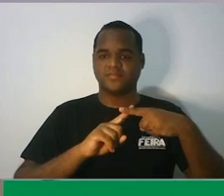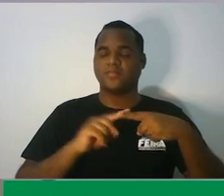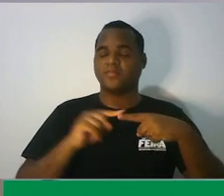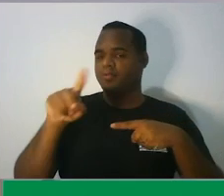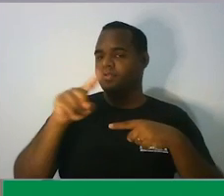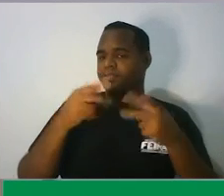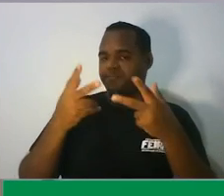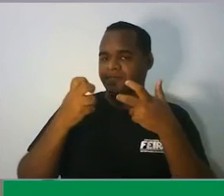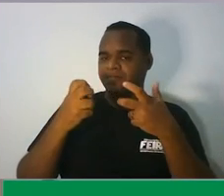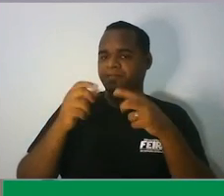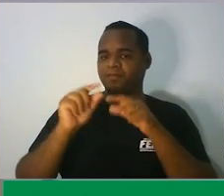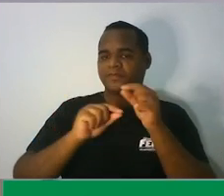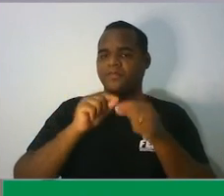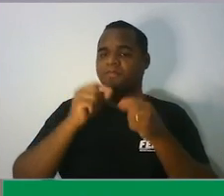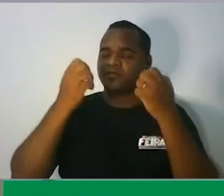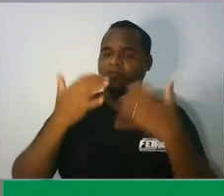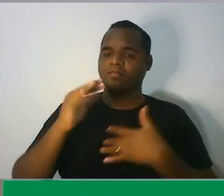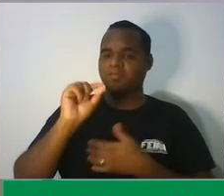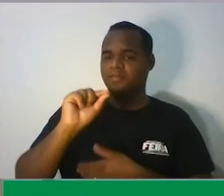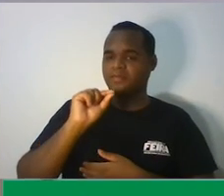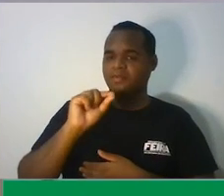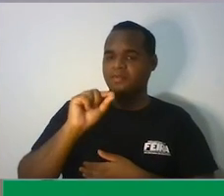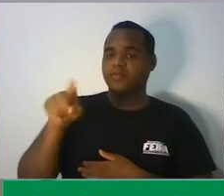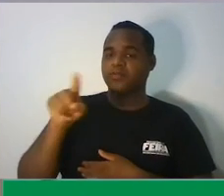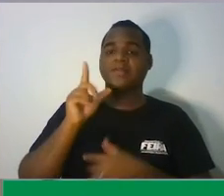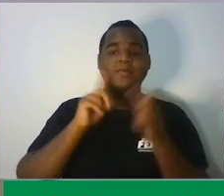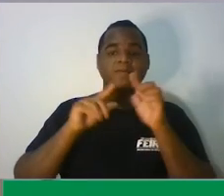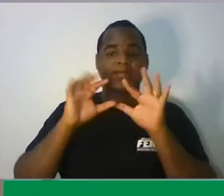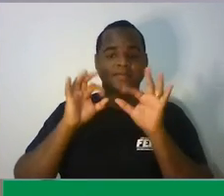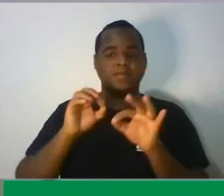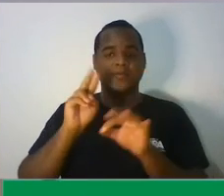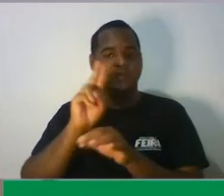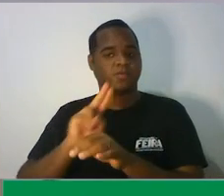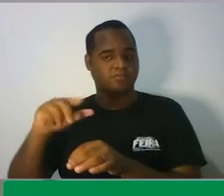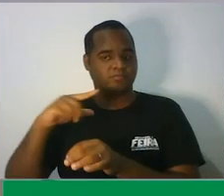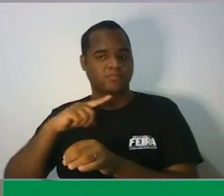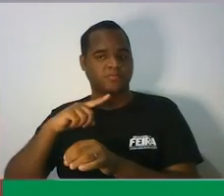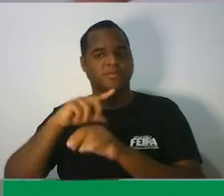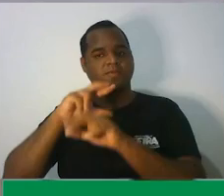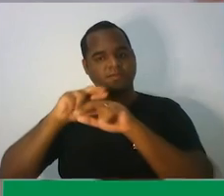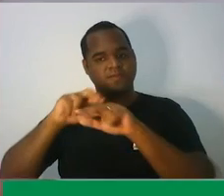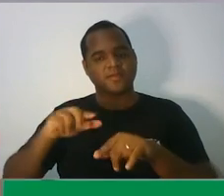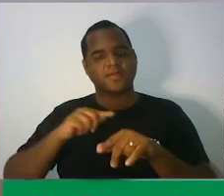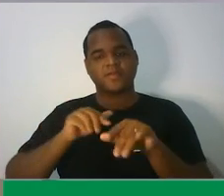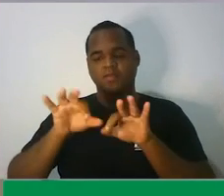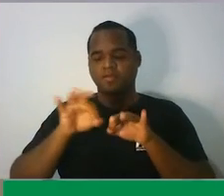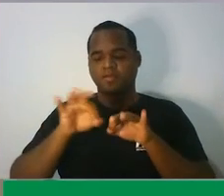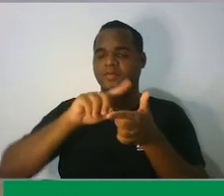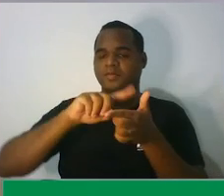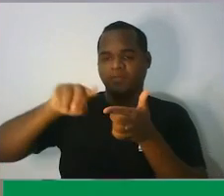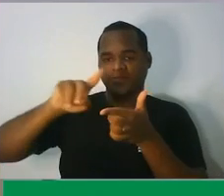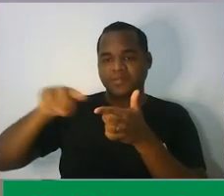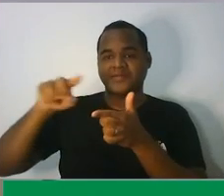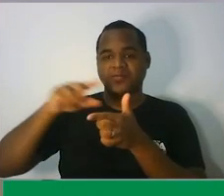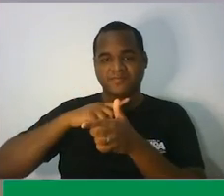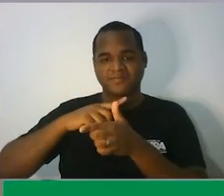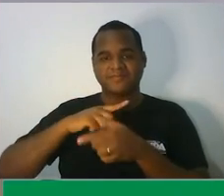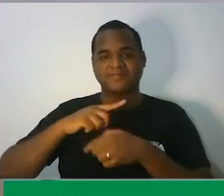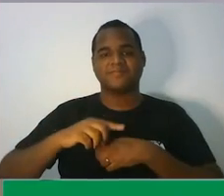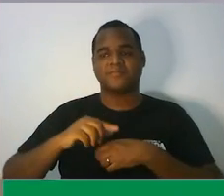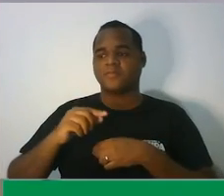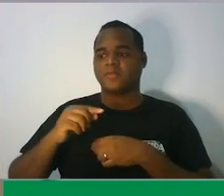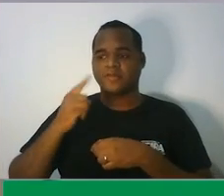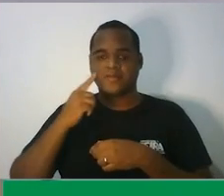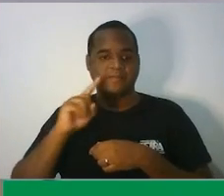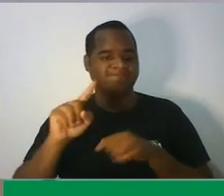perceber que a gente consegue usar as equações para resolver problemas que estão né? à nossa